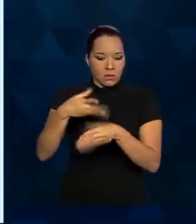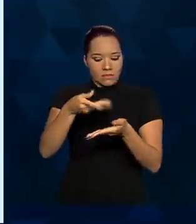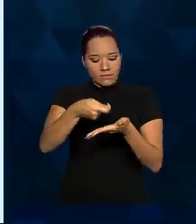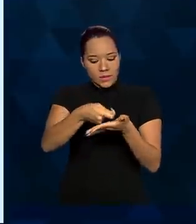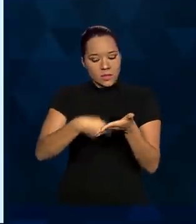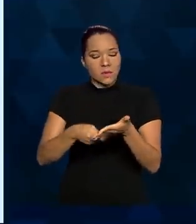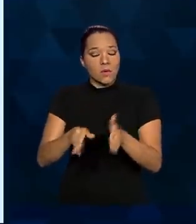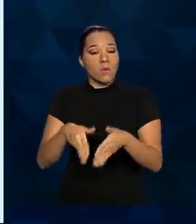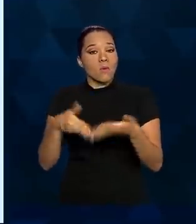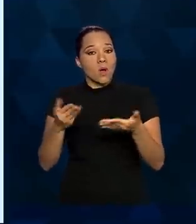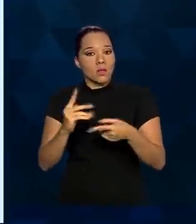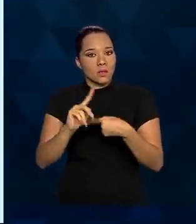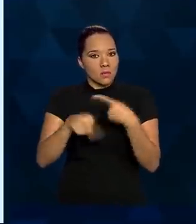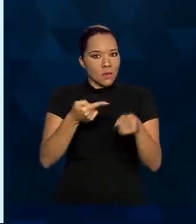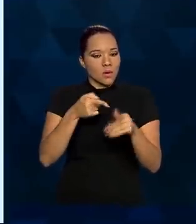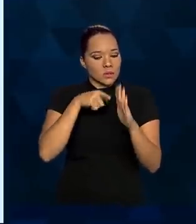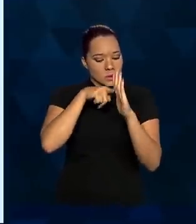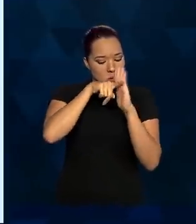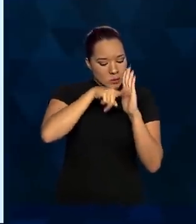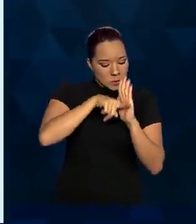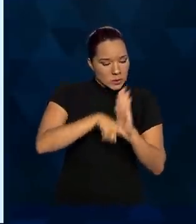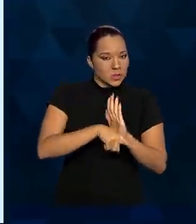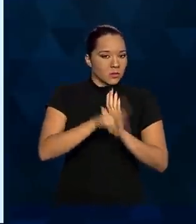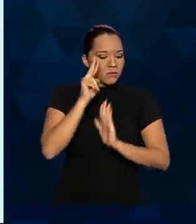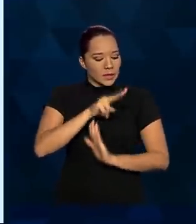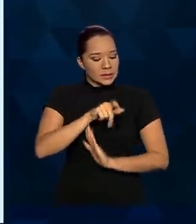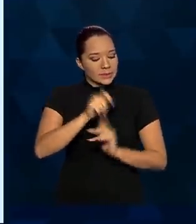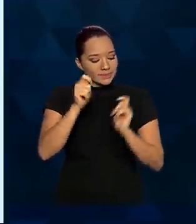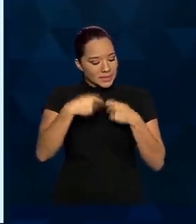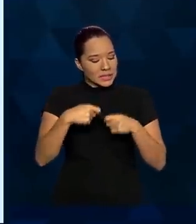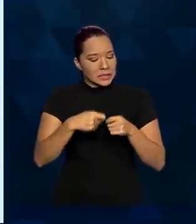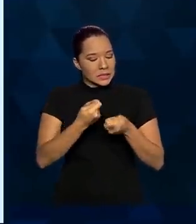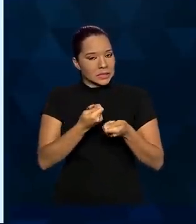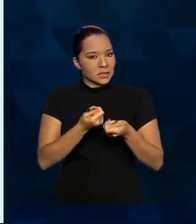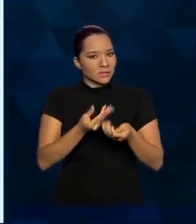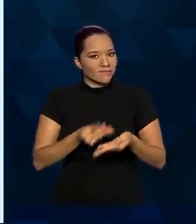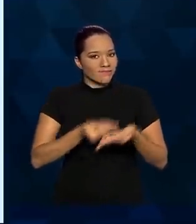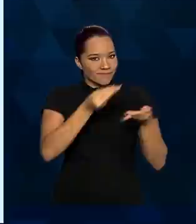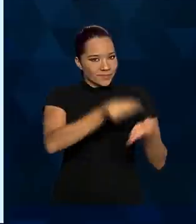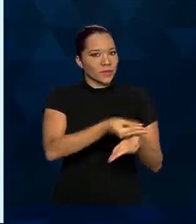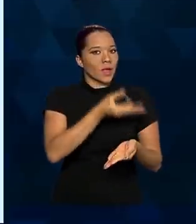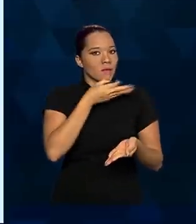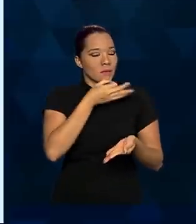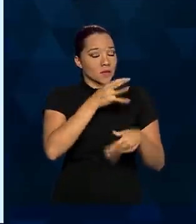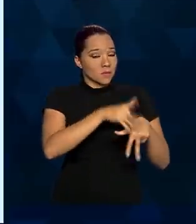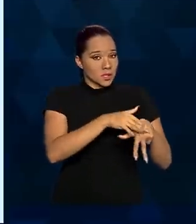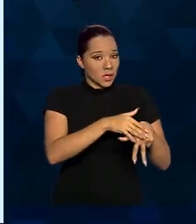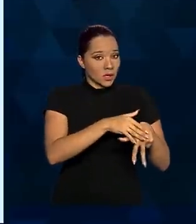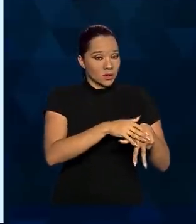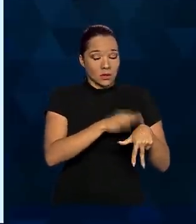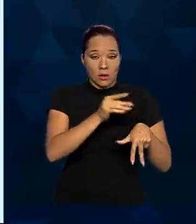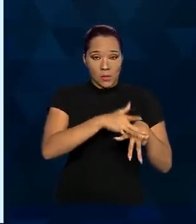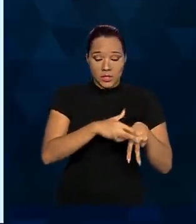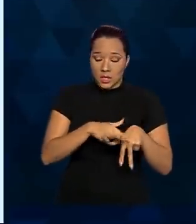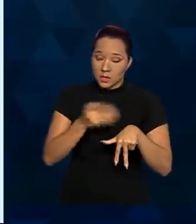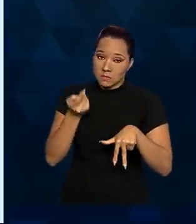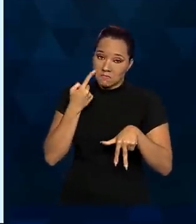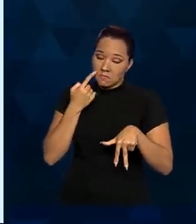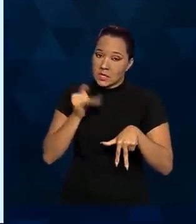quando, após exame, julgarem que é o caso prescrever esse medicamento para o paciente e o paciente aceitar